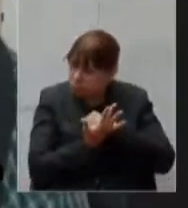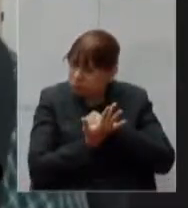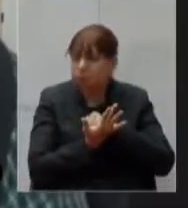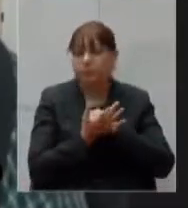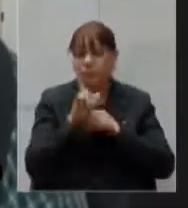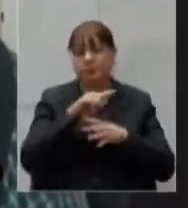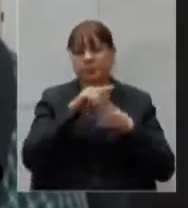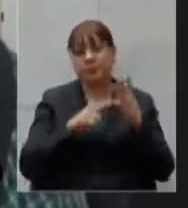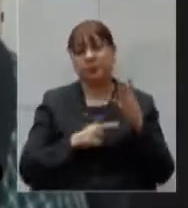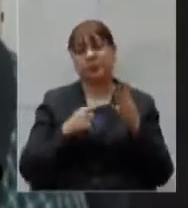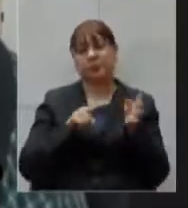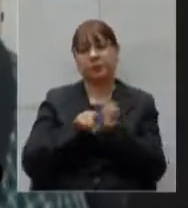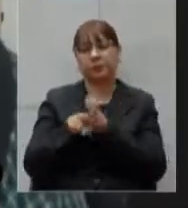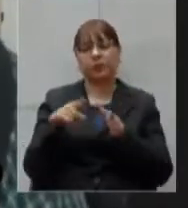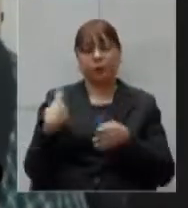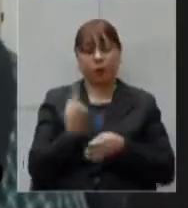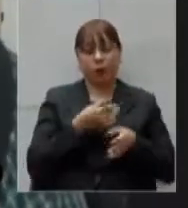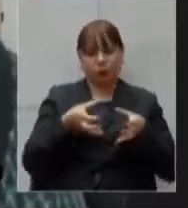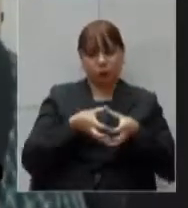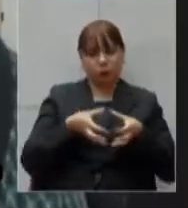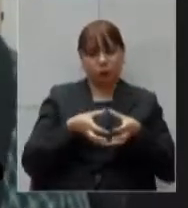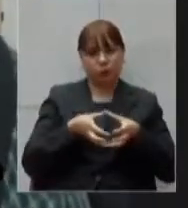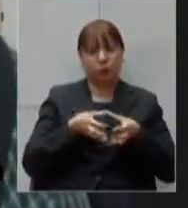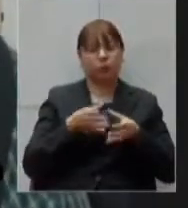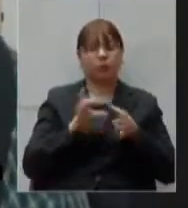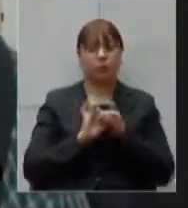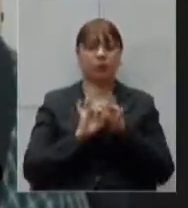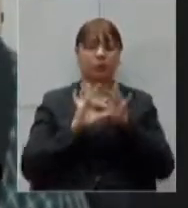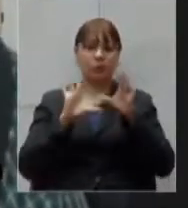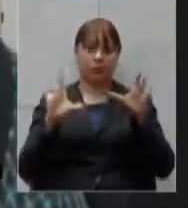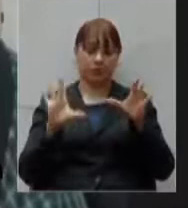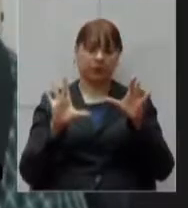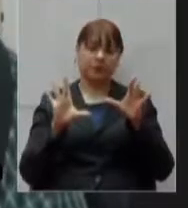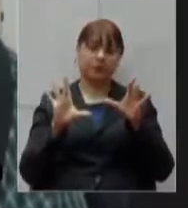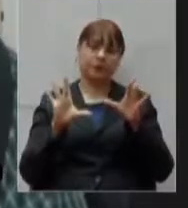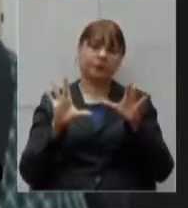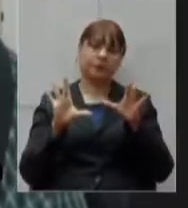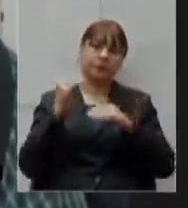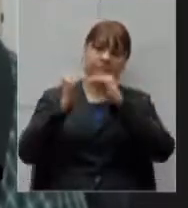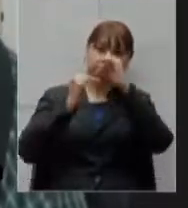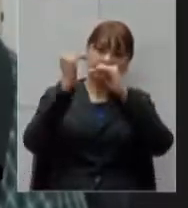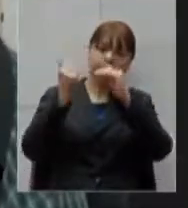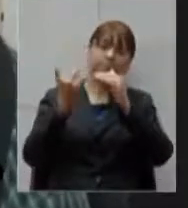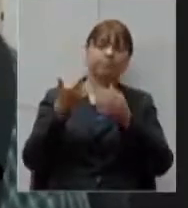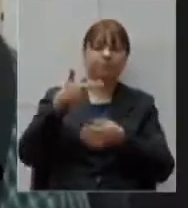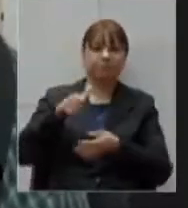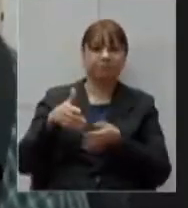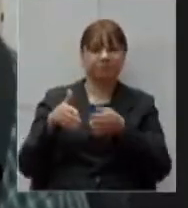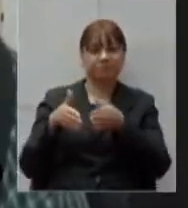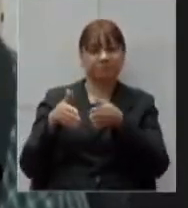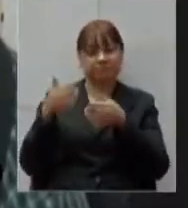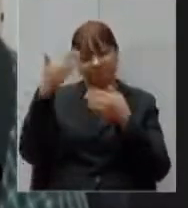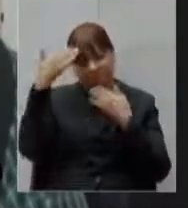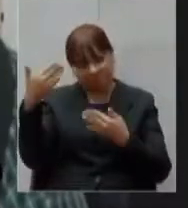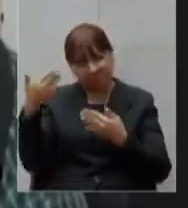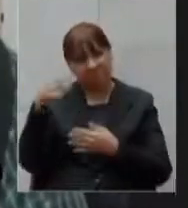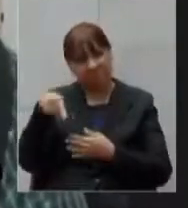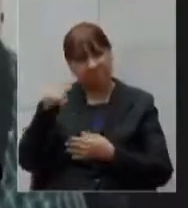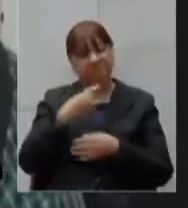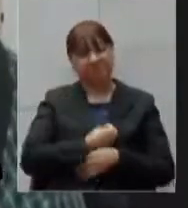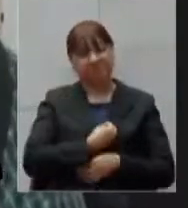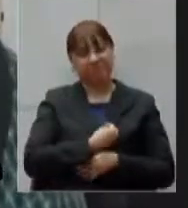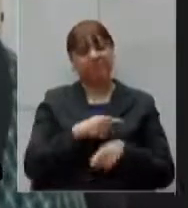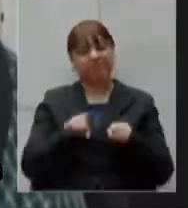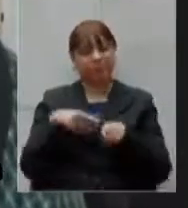os questionamentos do bloco liberdade progresso eu quero mais uma vez aqui agradecer a participação e nos colocarmos à disposição